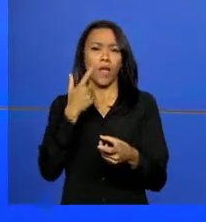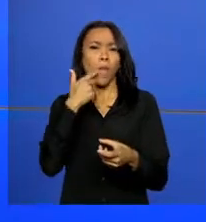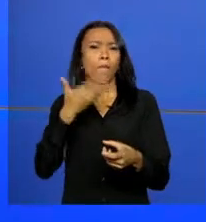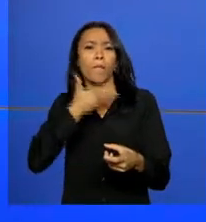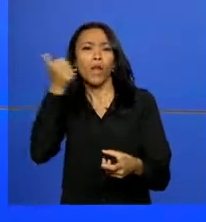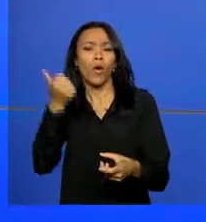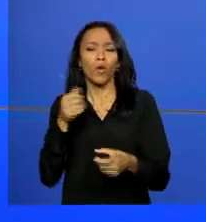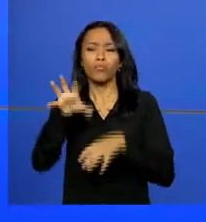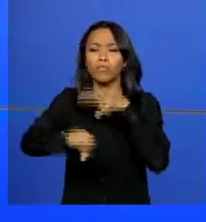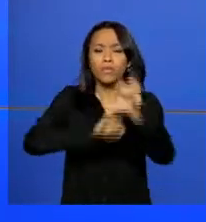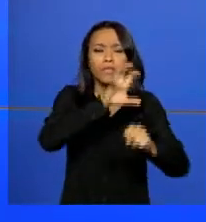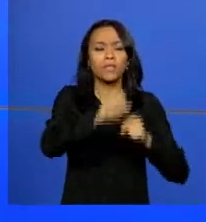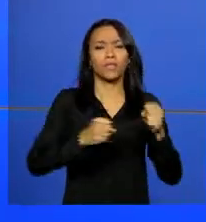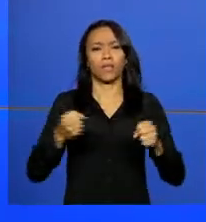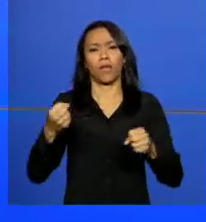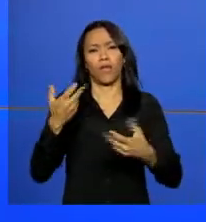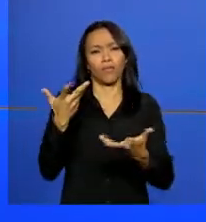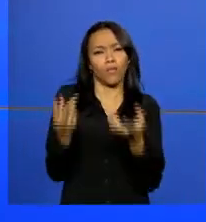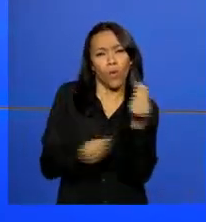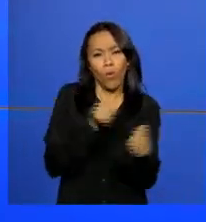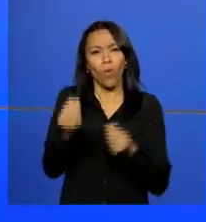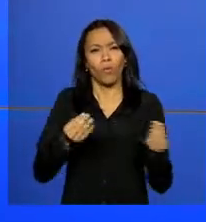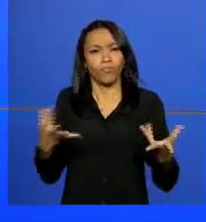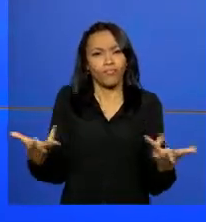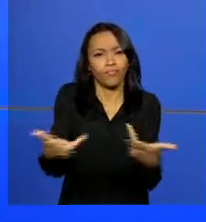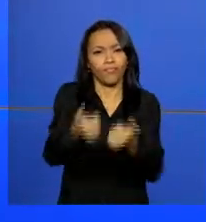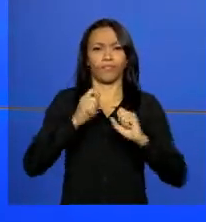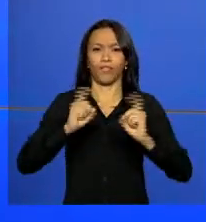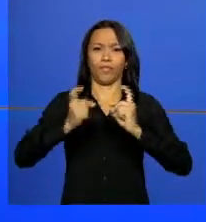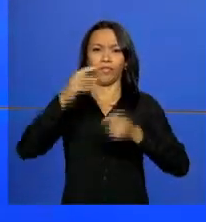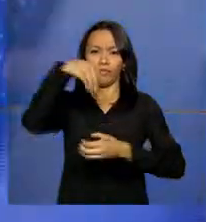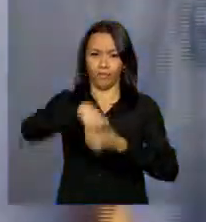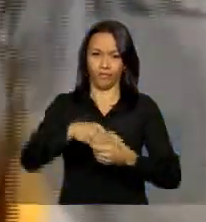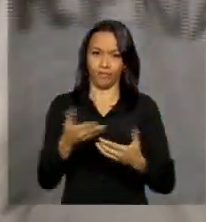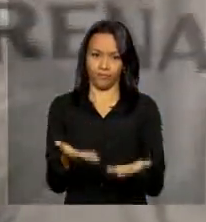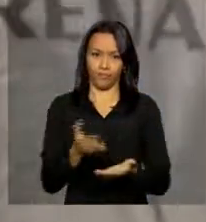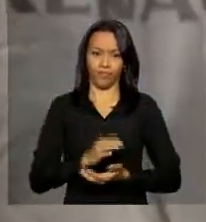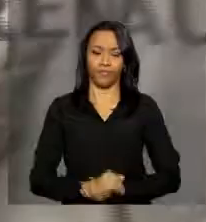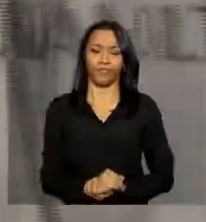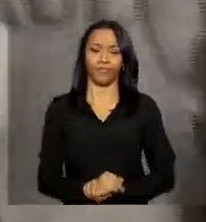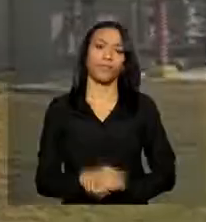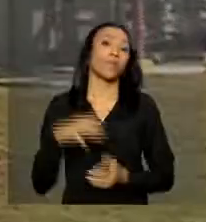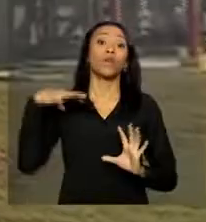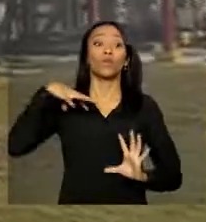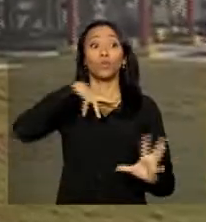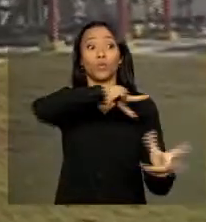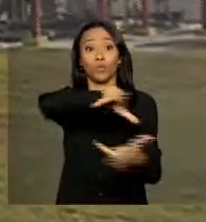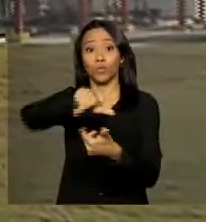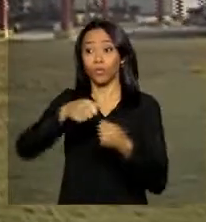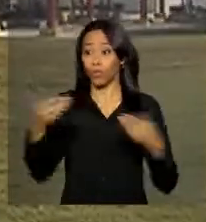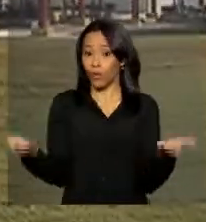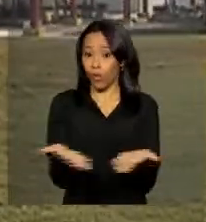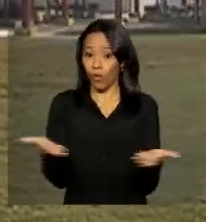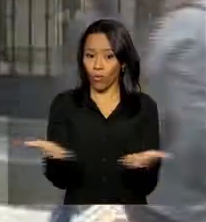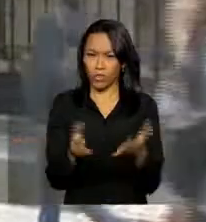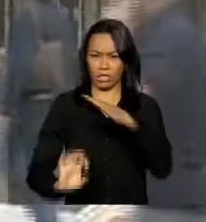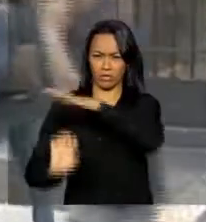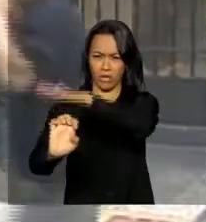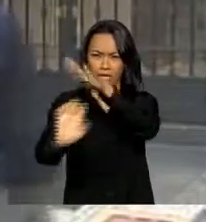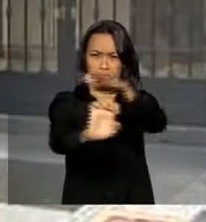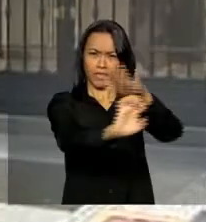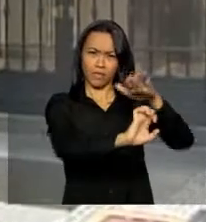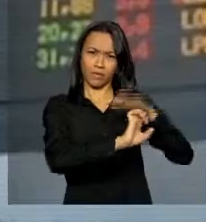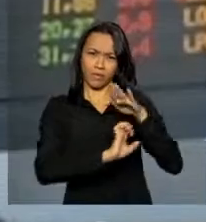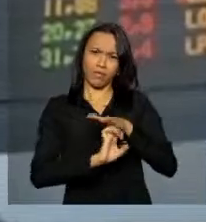práticas para alcançar resultados maiores e mais eficazes. No mundo contemporâneo das grandes empresas com ações